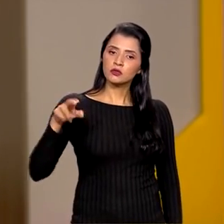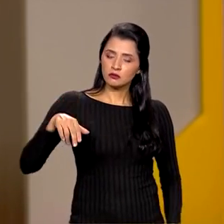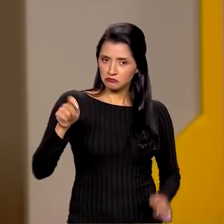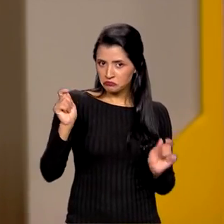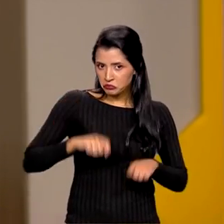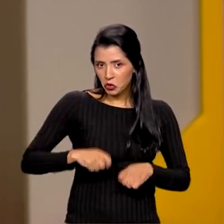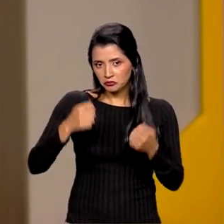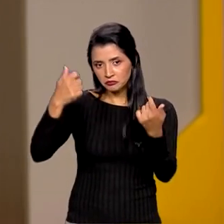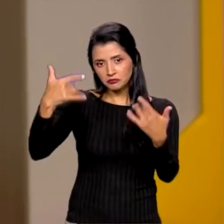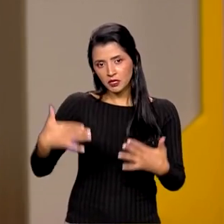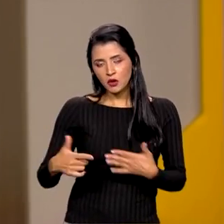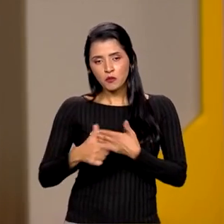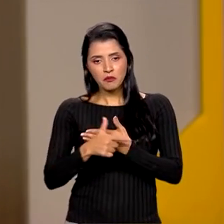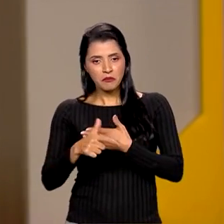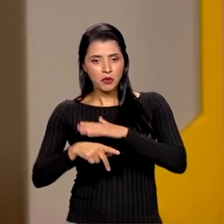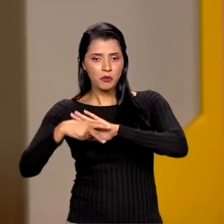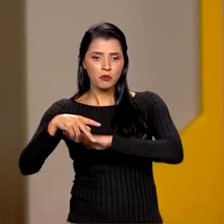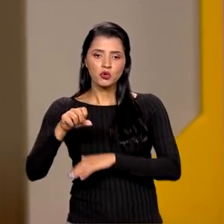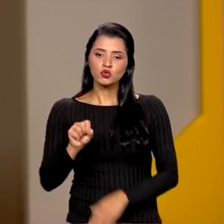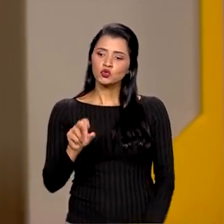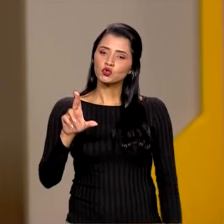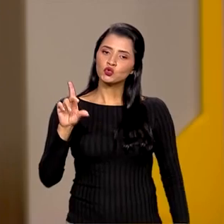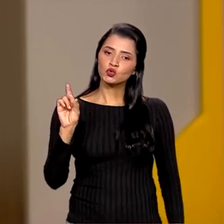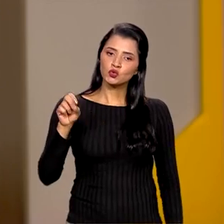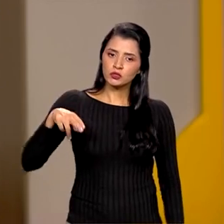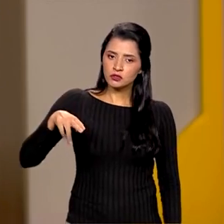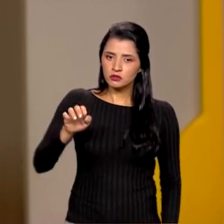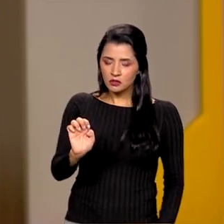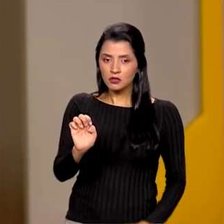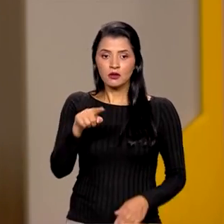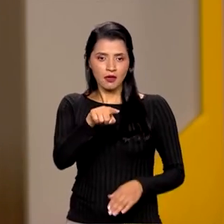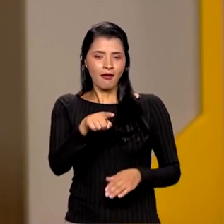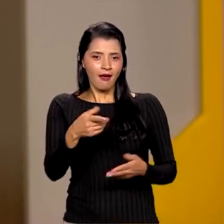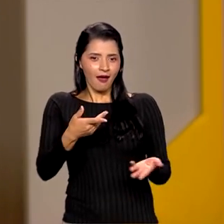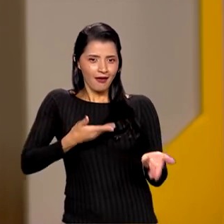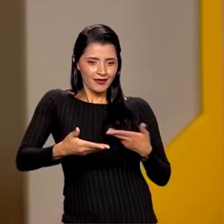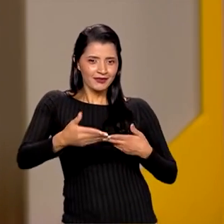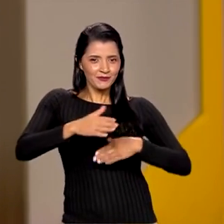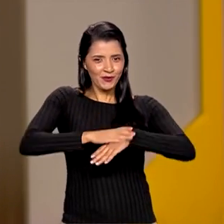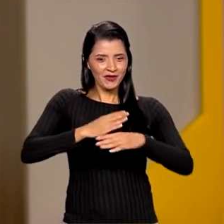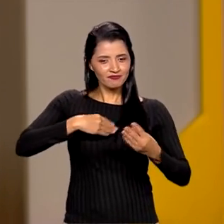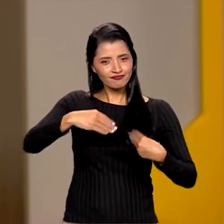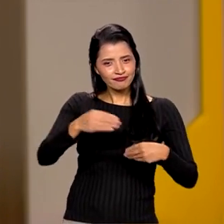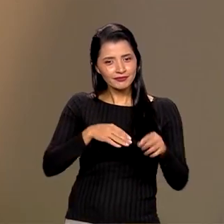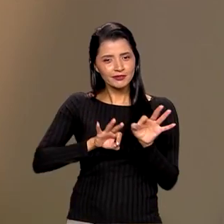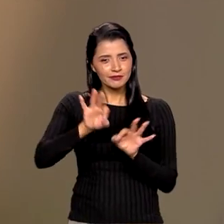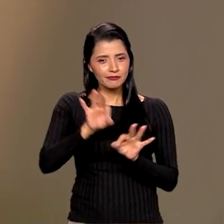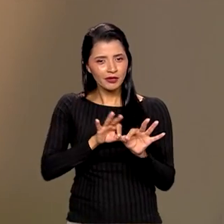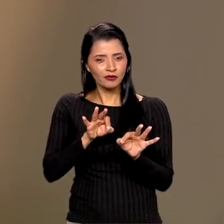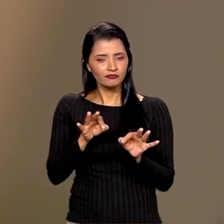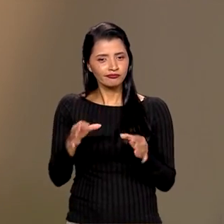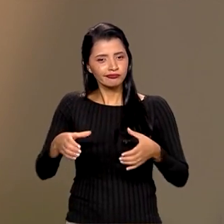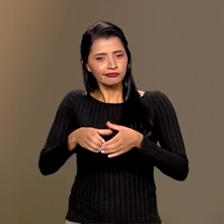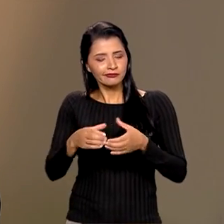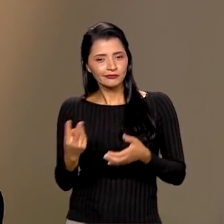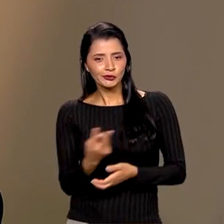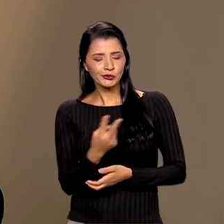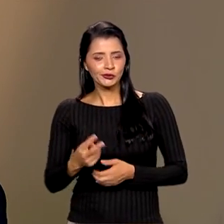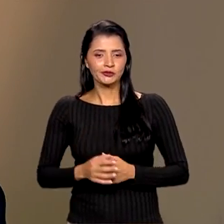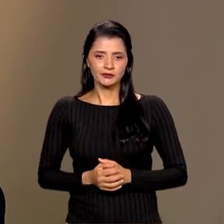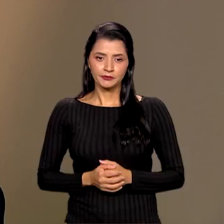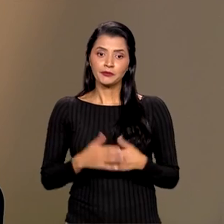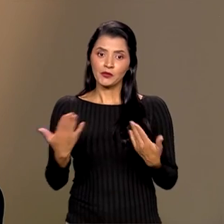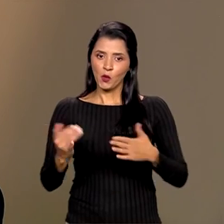o papel da Sudene e, mais particularmente, nessa articulação desse plano conjunto. Roberto, a Sudene é uma